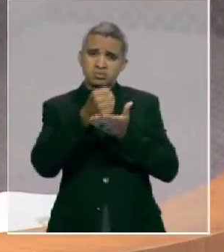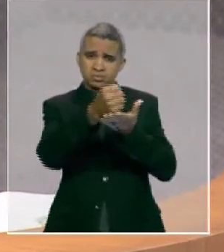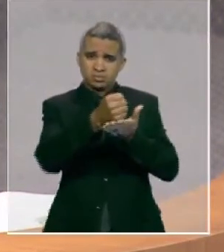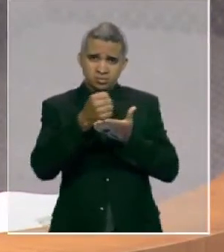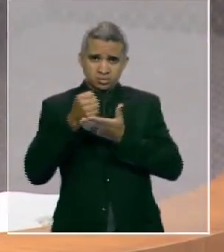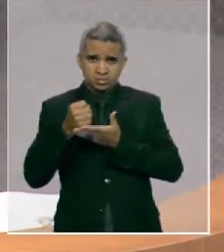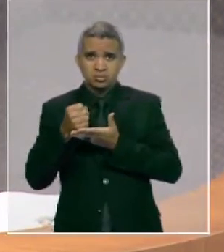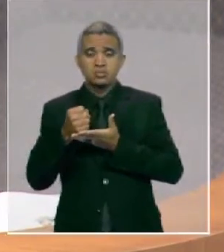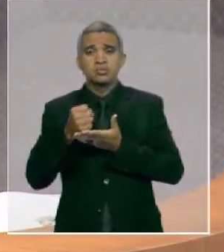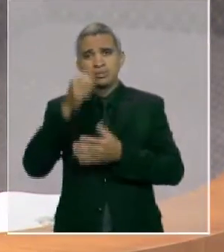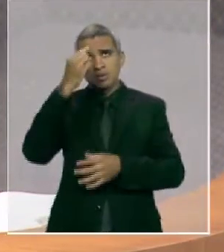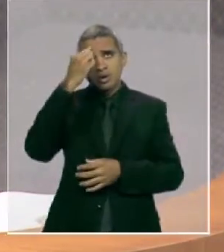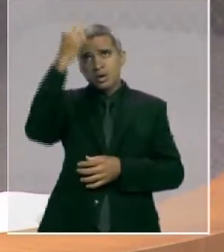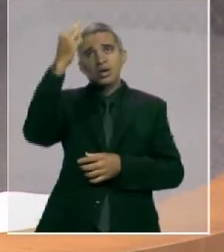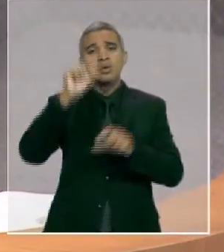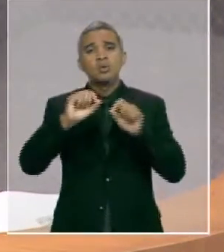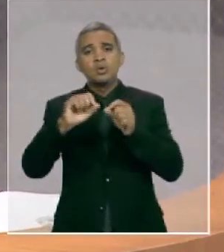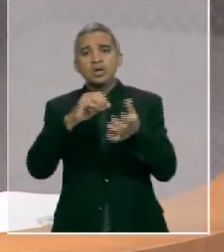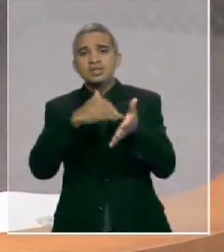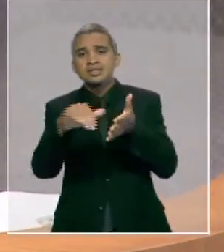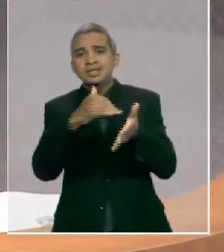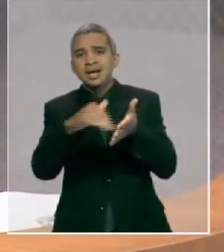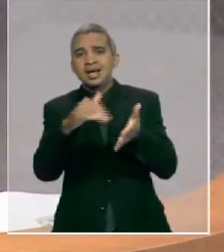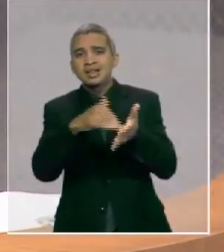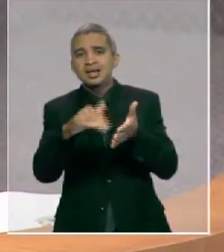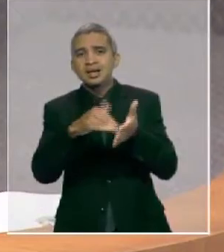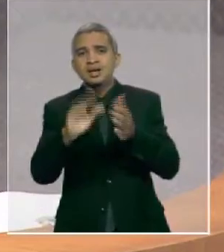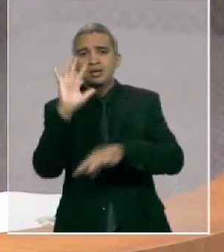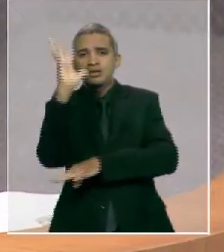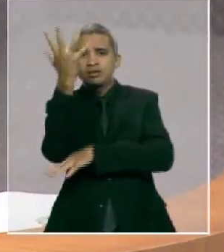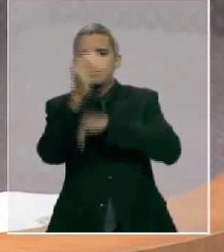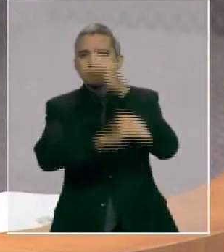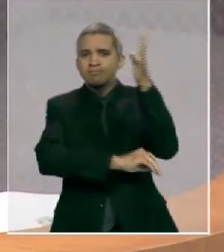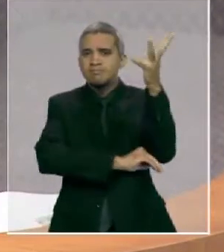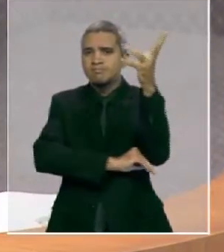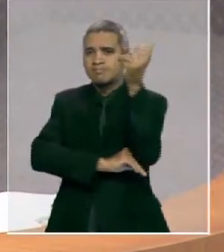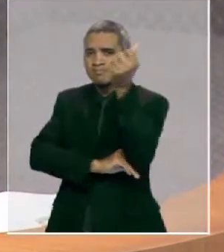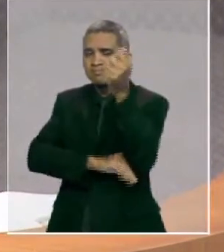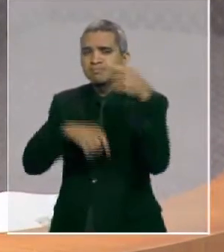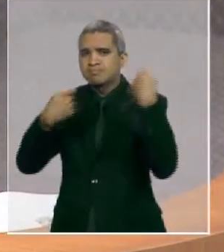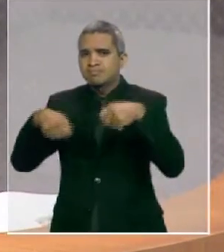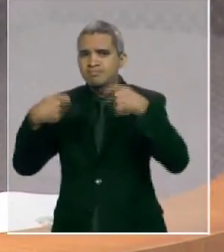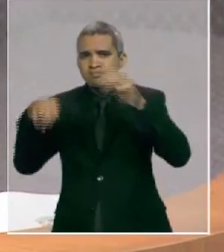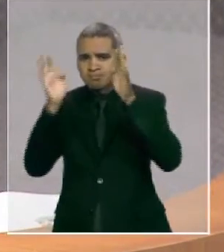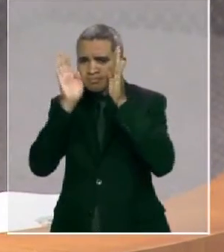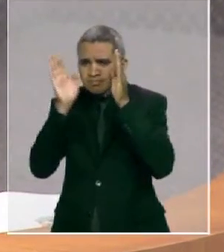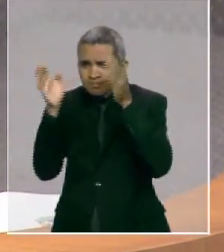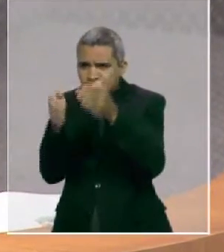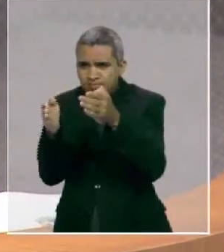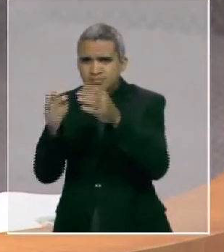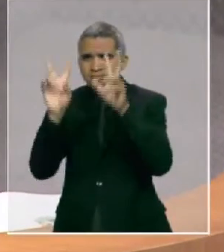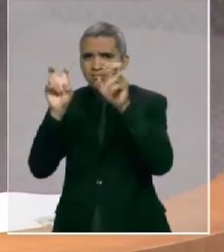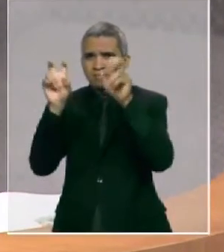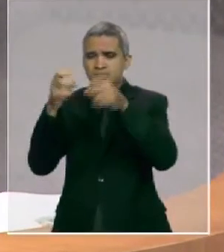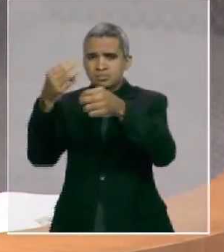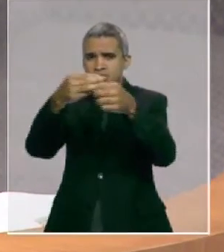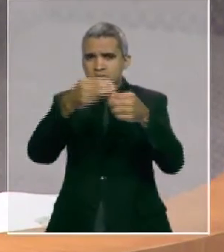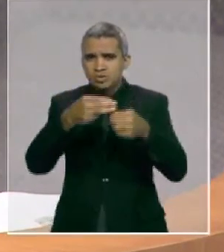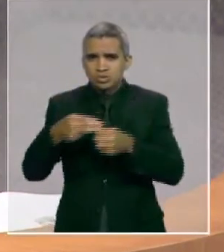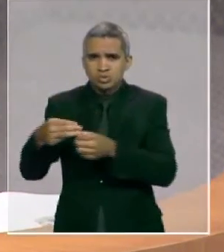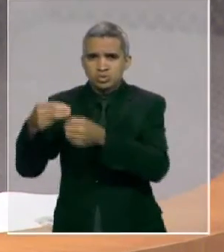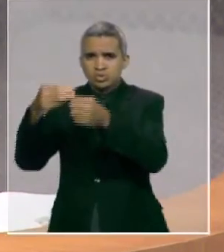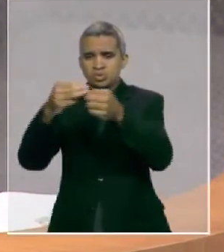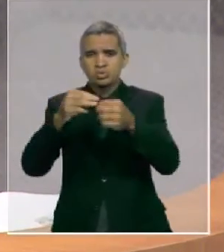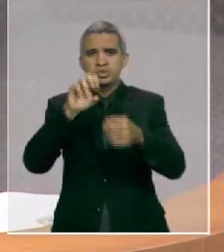Secretaria de Saneamento Ambiental, para ter um olhar diferenciado, para tratar disto, tratar dos planos municipais de saneamento básico nos